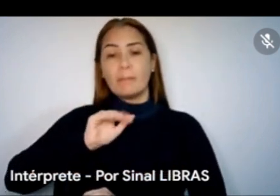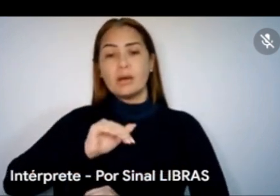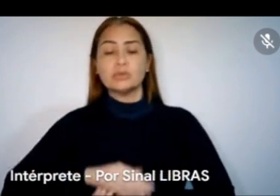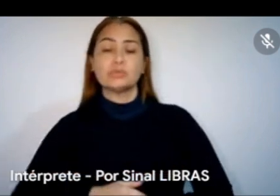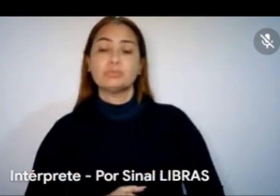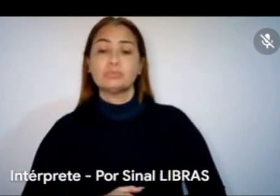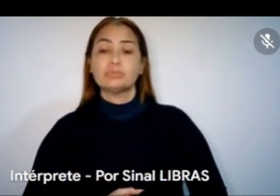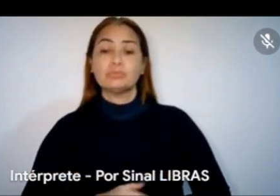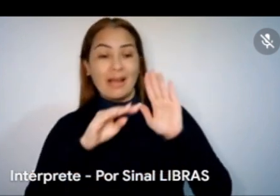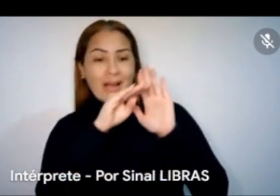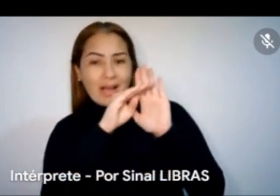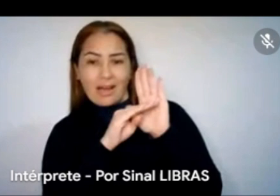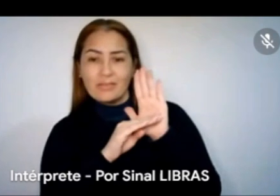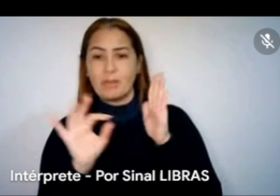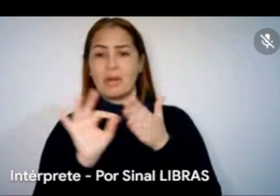inscrevendo.